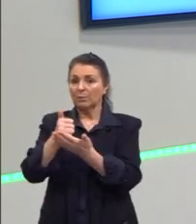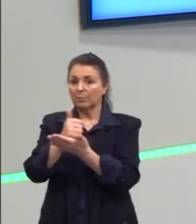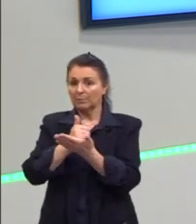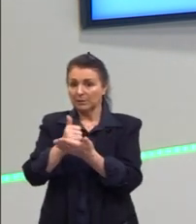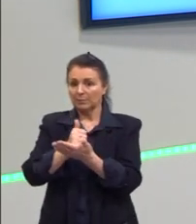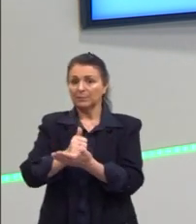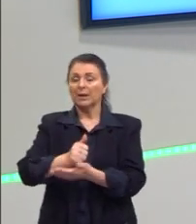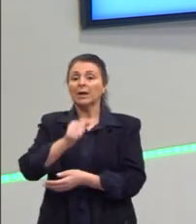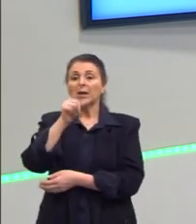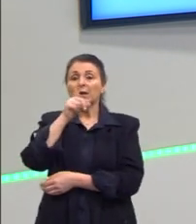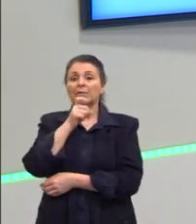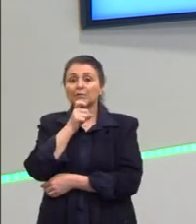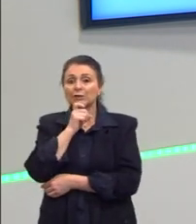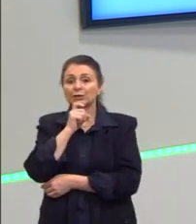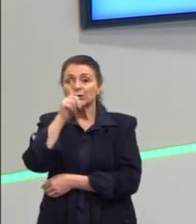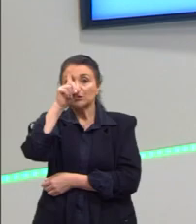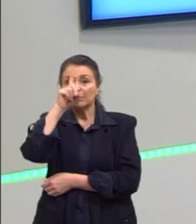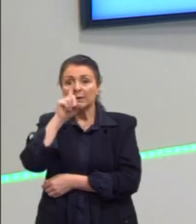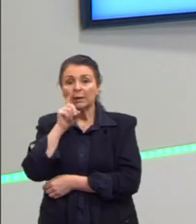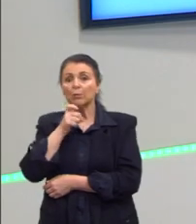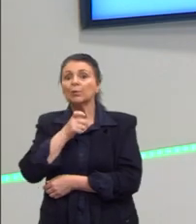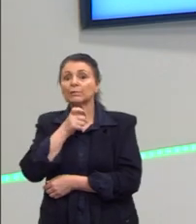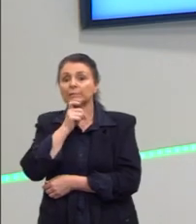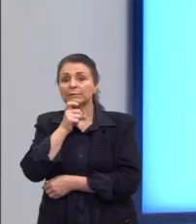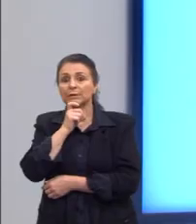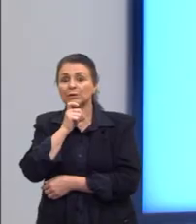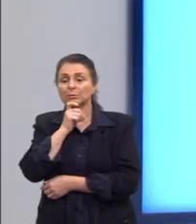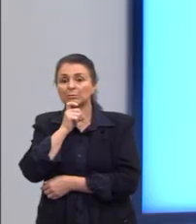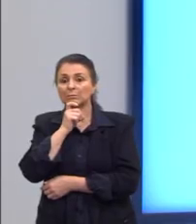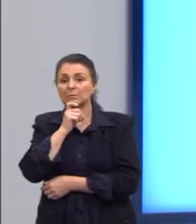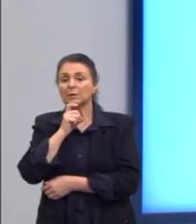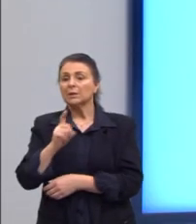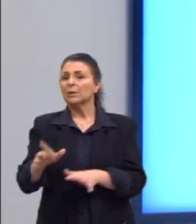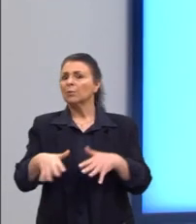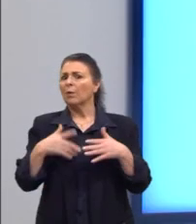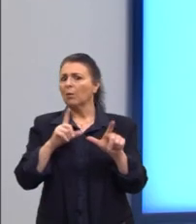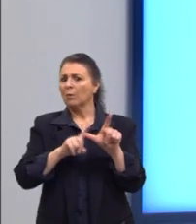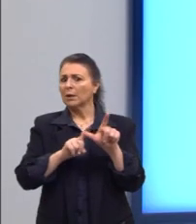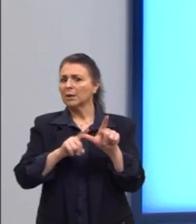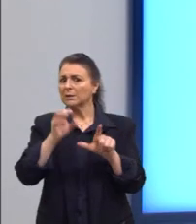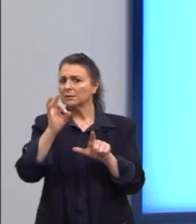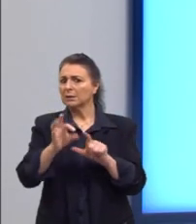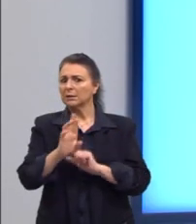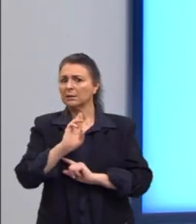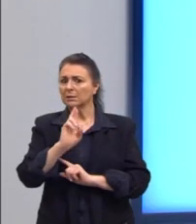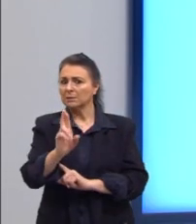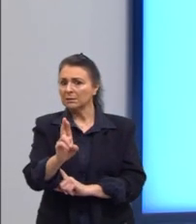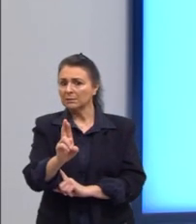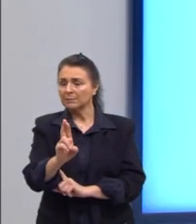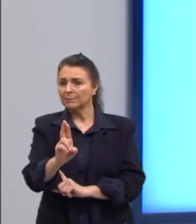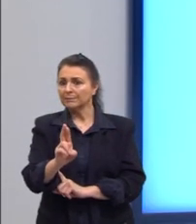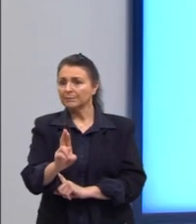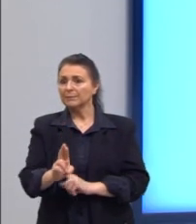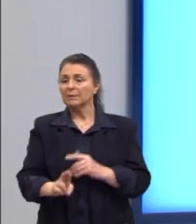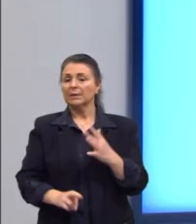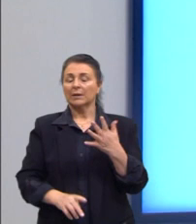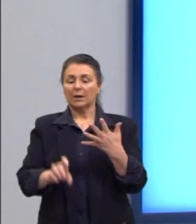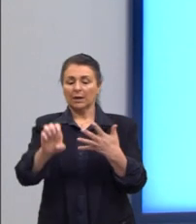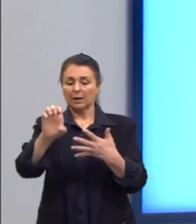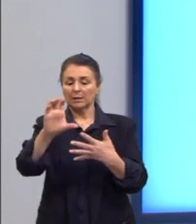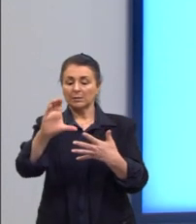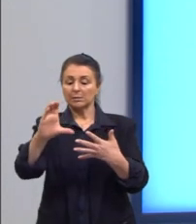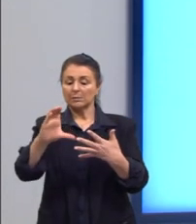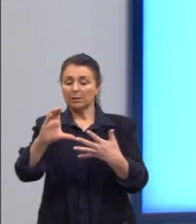amarelo e verde, né? E qual a alternativa traz essa questão? Verde vai ser a A, C ou E.